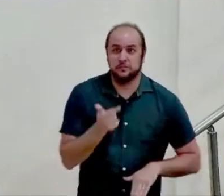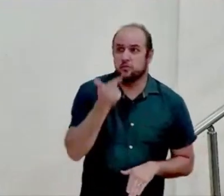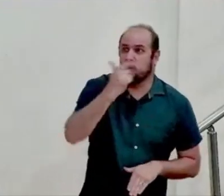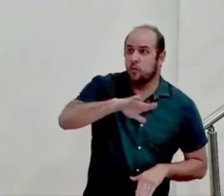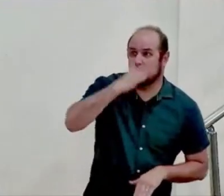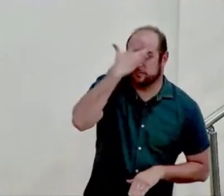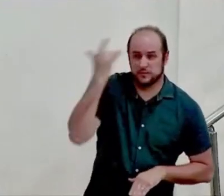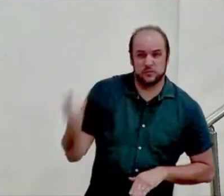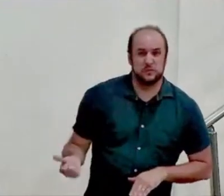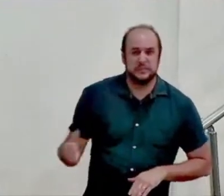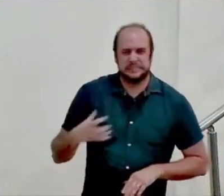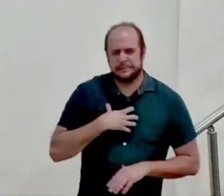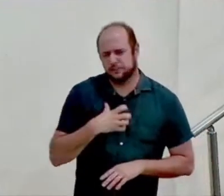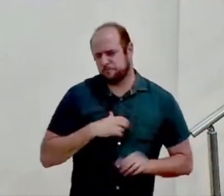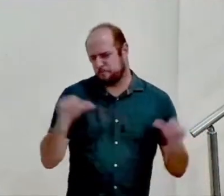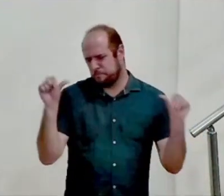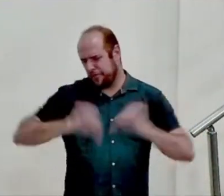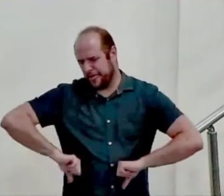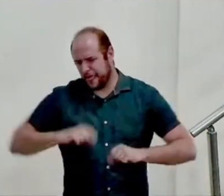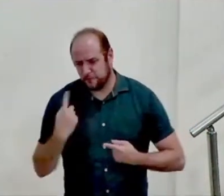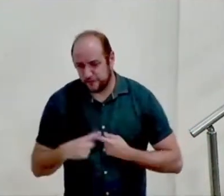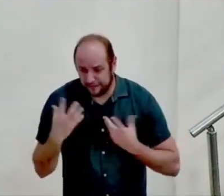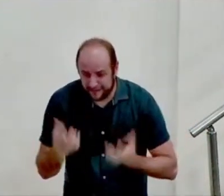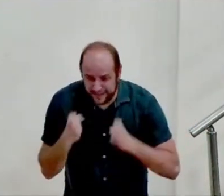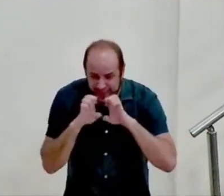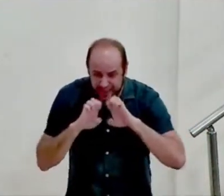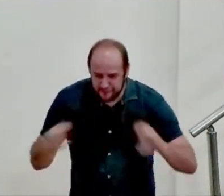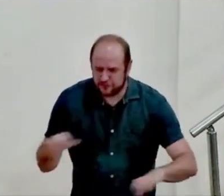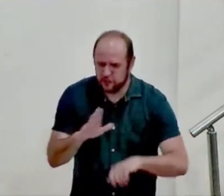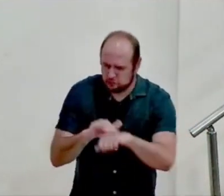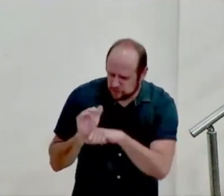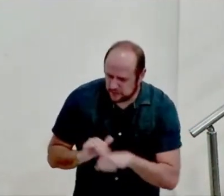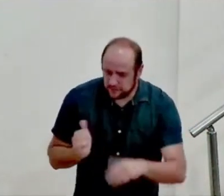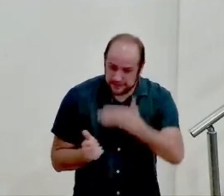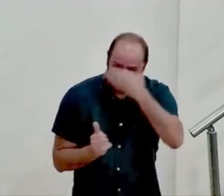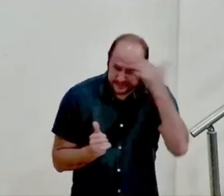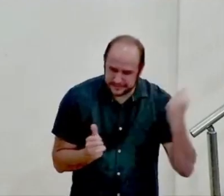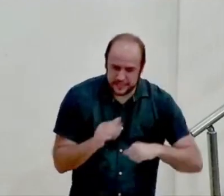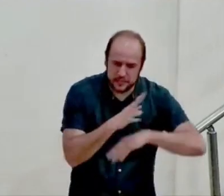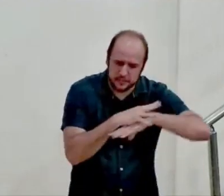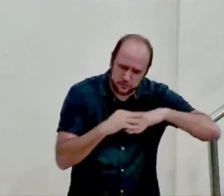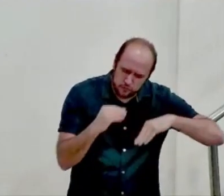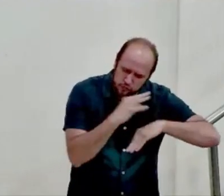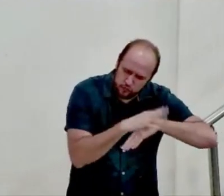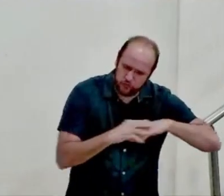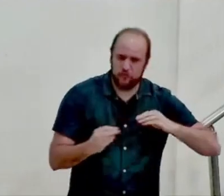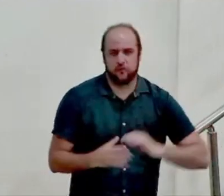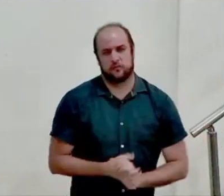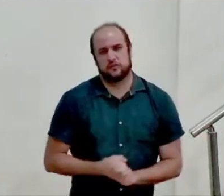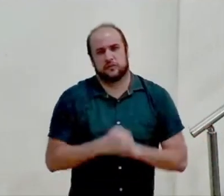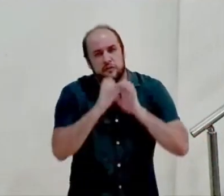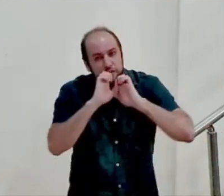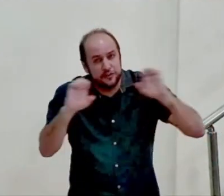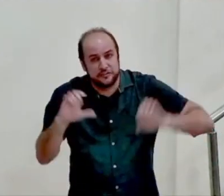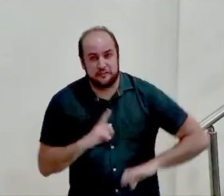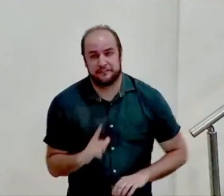derrotados porque estão tentando viver o chamado do evangelho e se esquecendo do conforto que esse evangelho traz